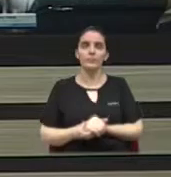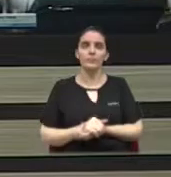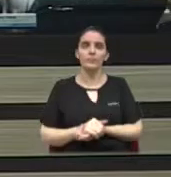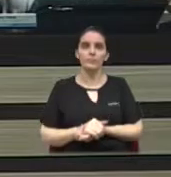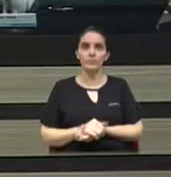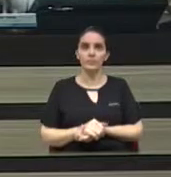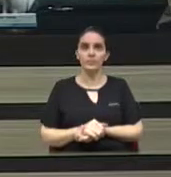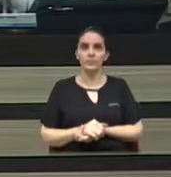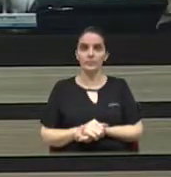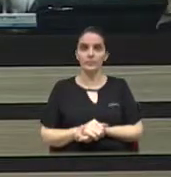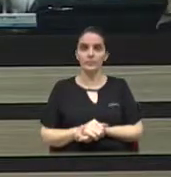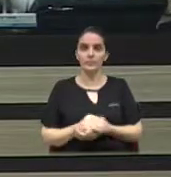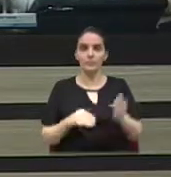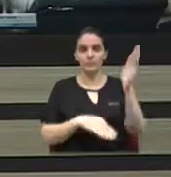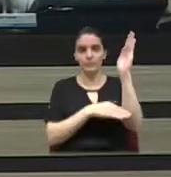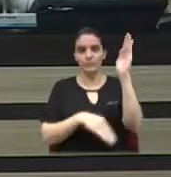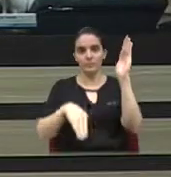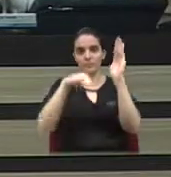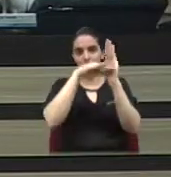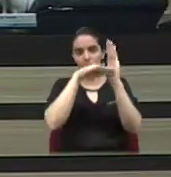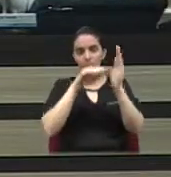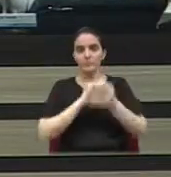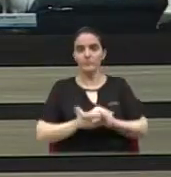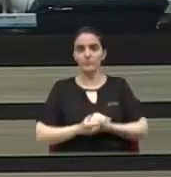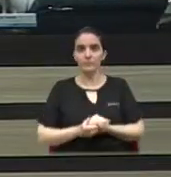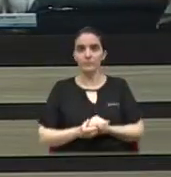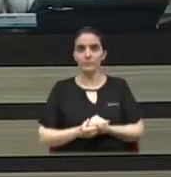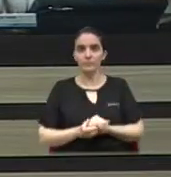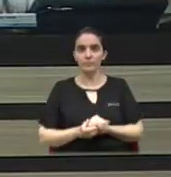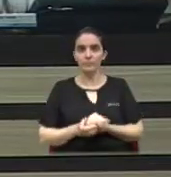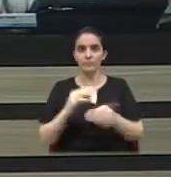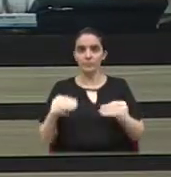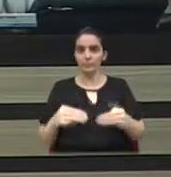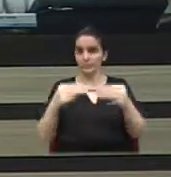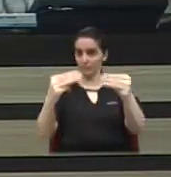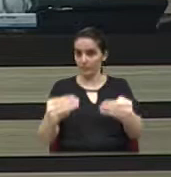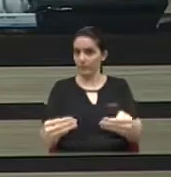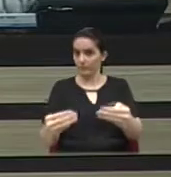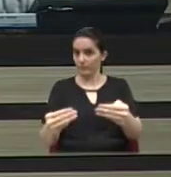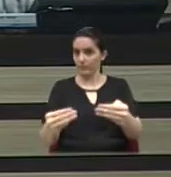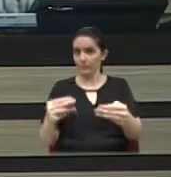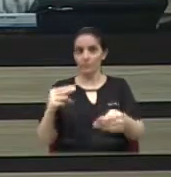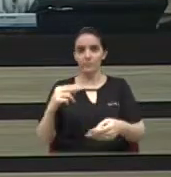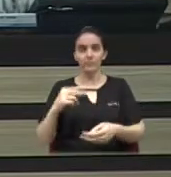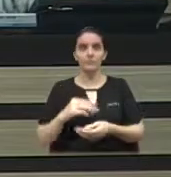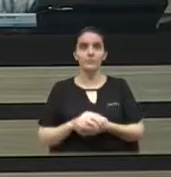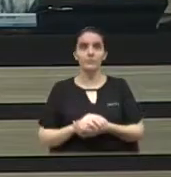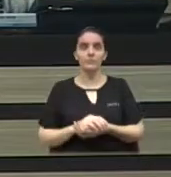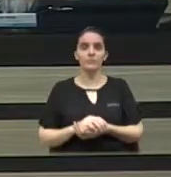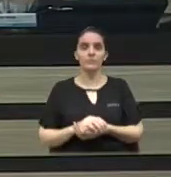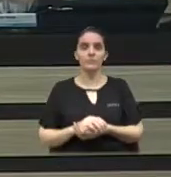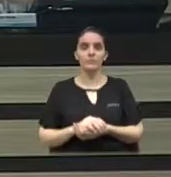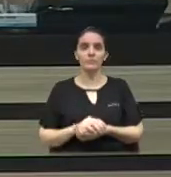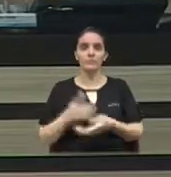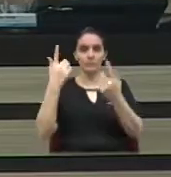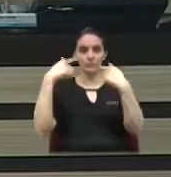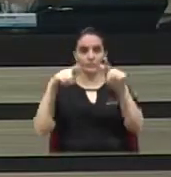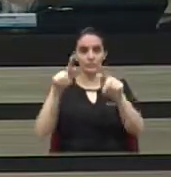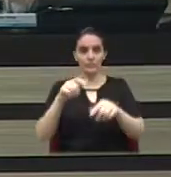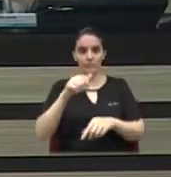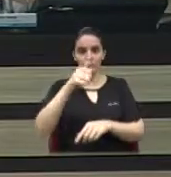a inversão de pauta, que moção, vereadora? Da moção de apelo número